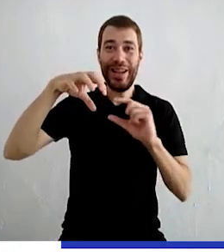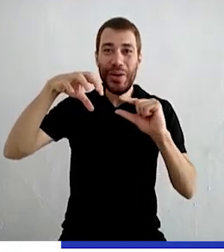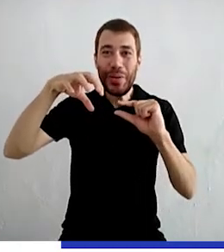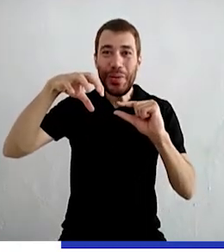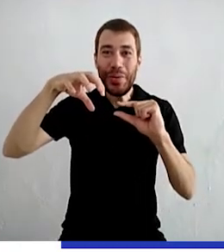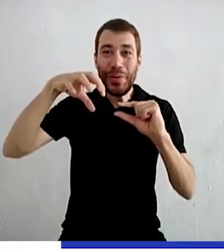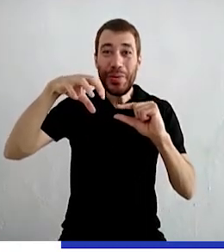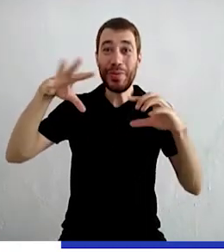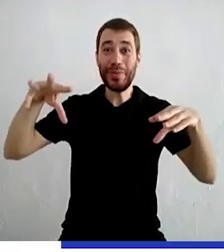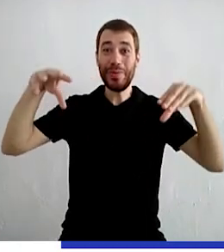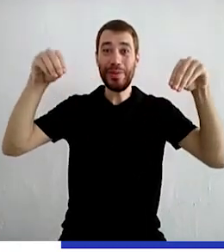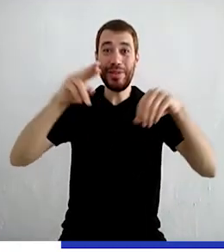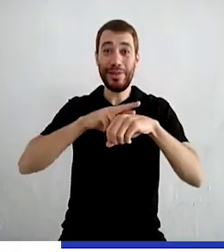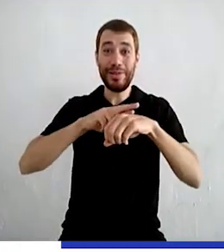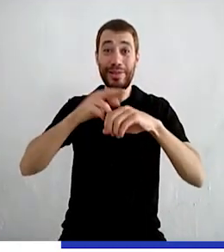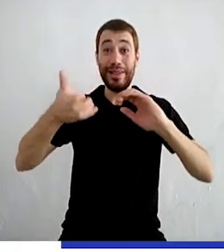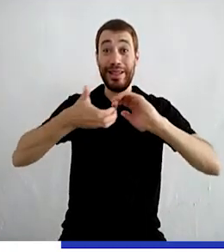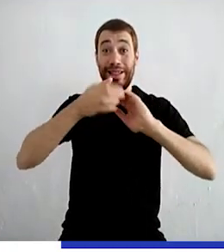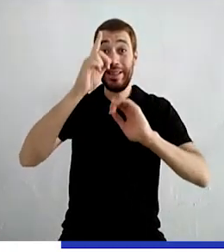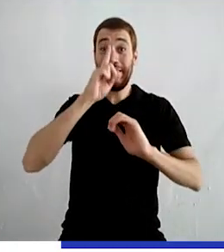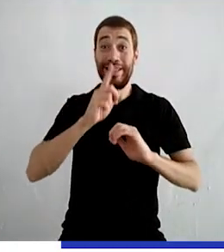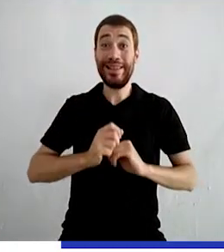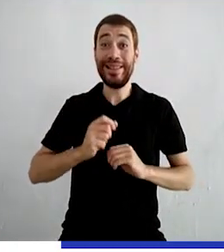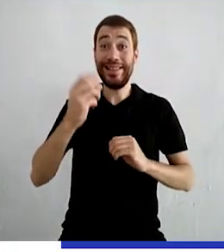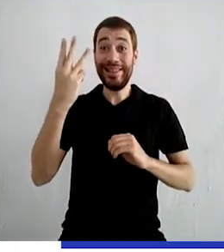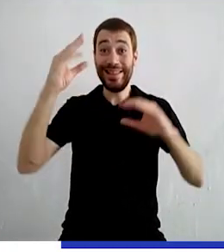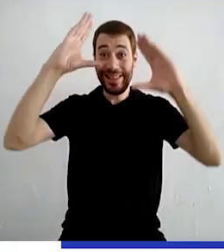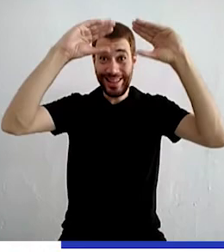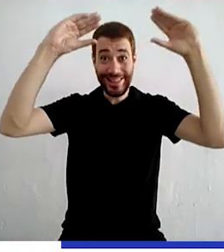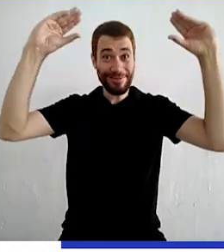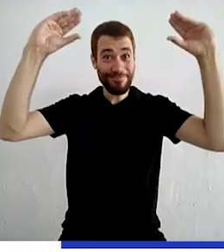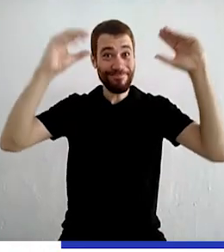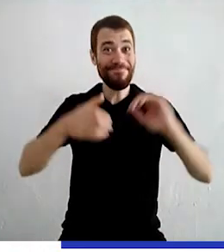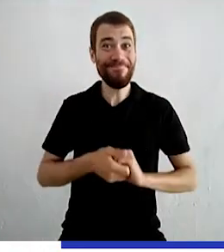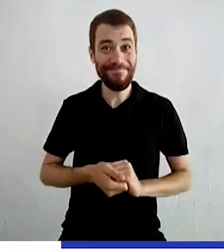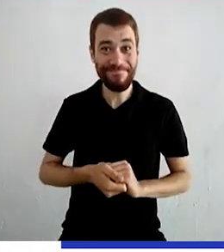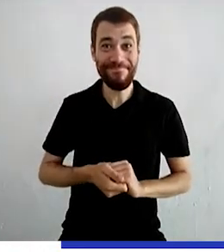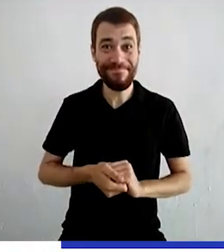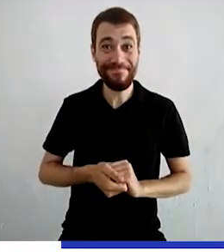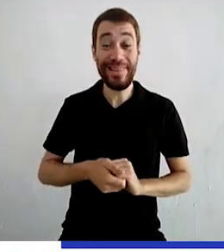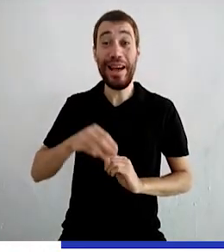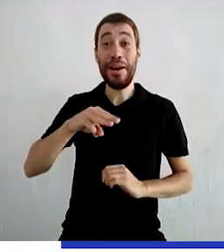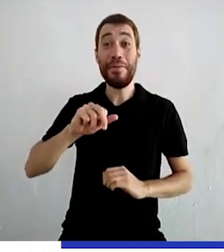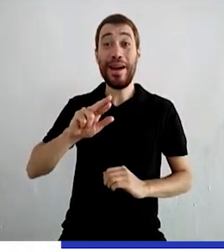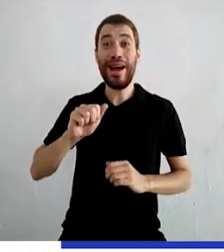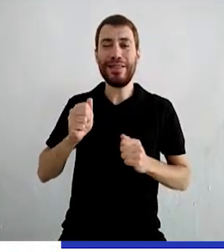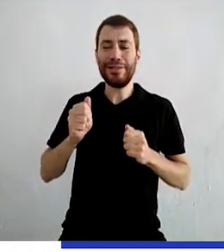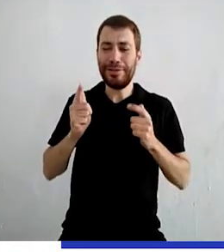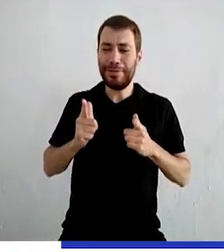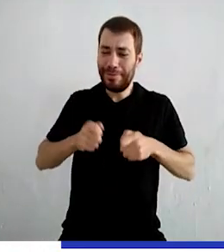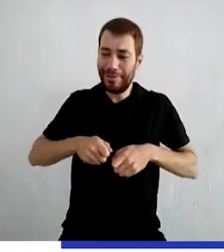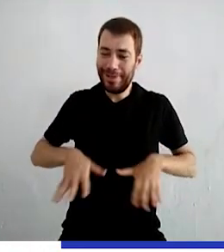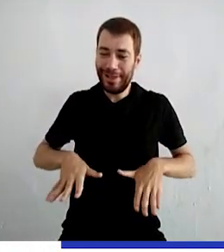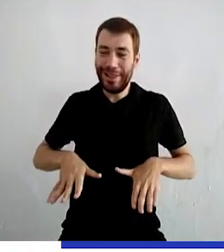pequenas Um castelo roxo Com um teto amarelo Três nuvens no céu Ela vestiu